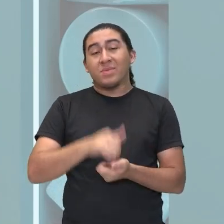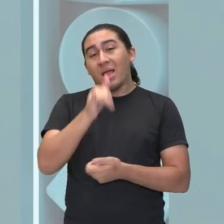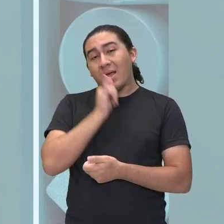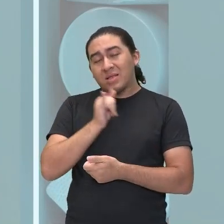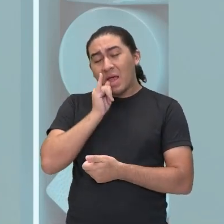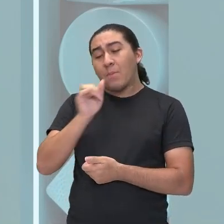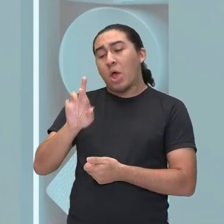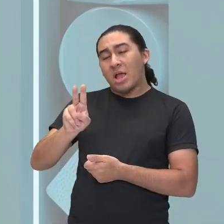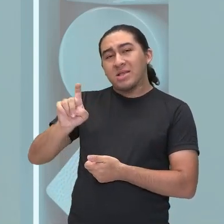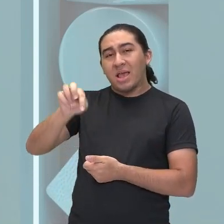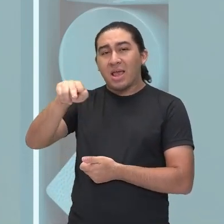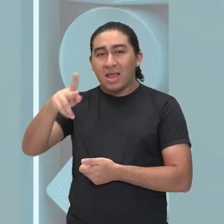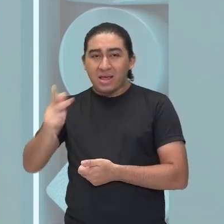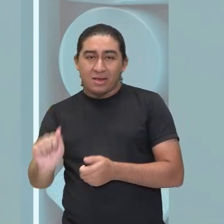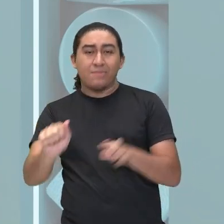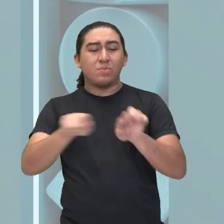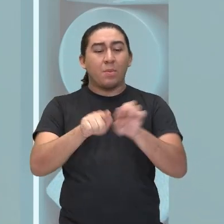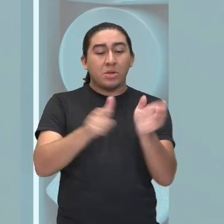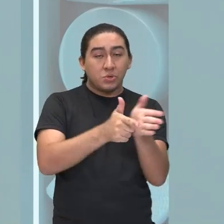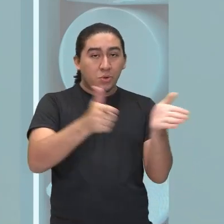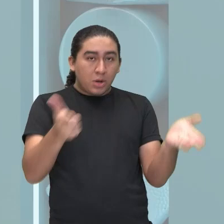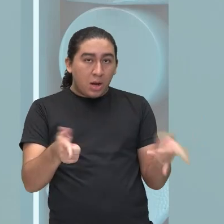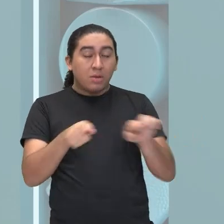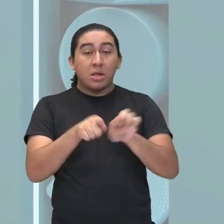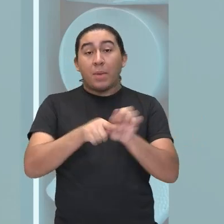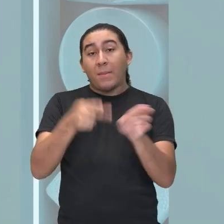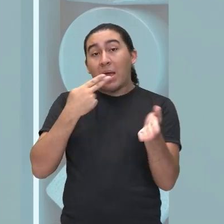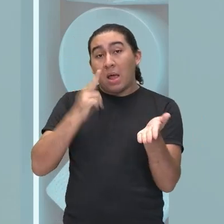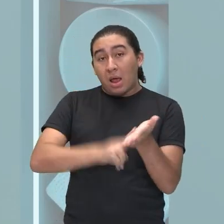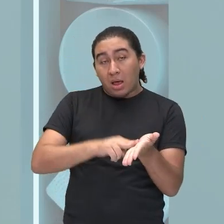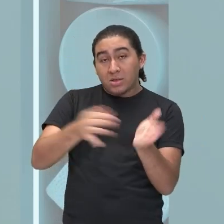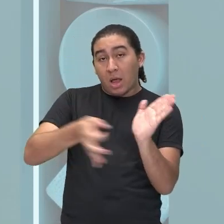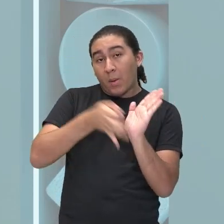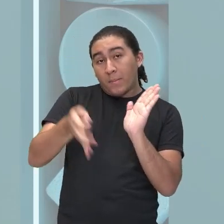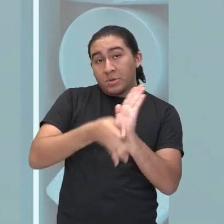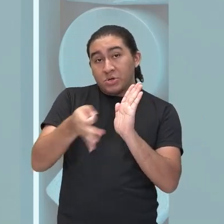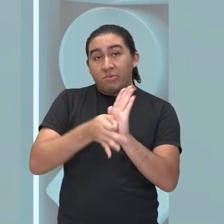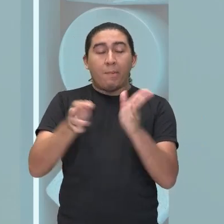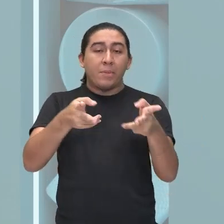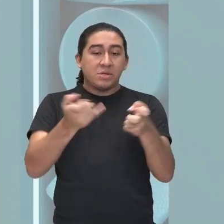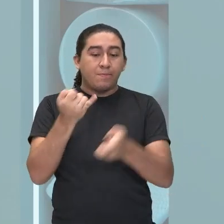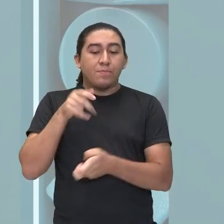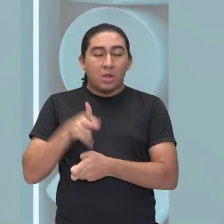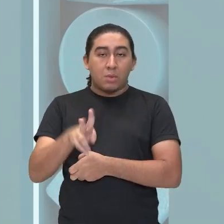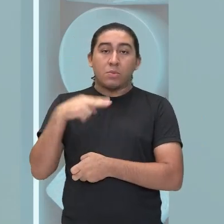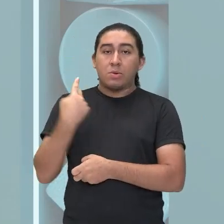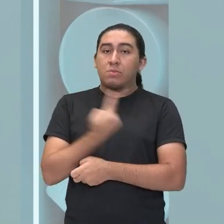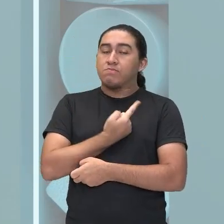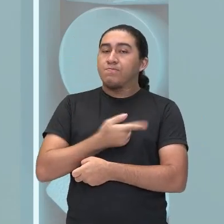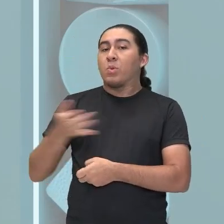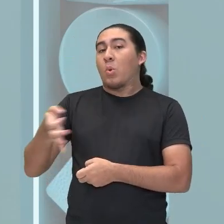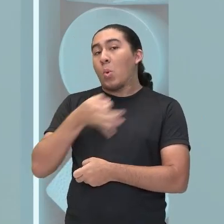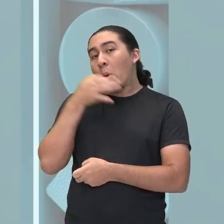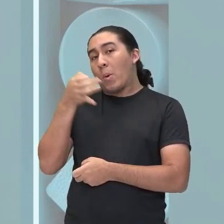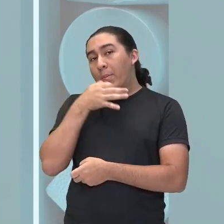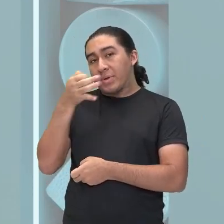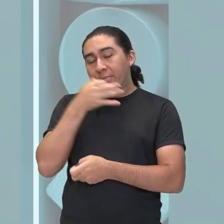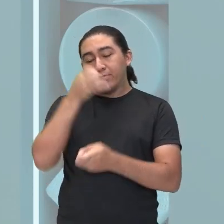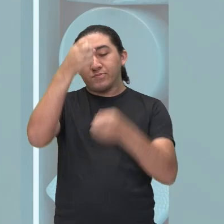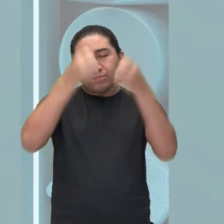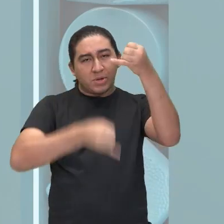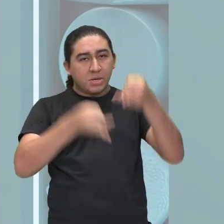como um editorial, uma carta argumentativa. Percebam que toda vez que nós expomos uma opinião e